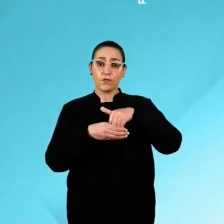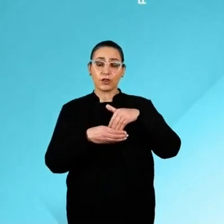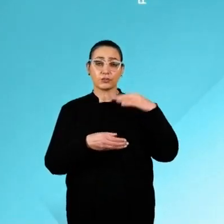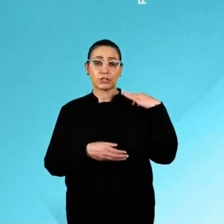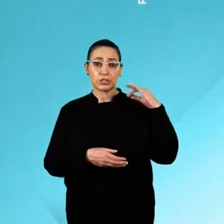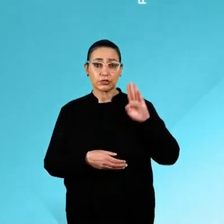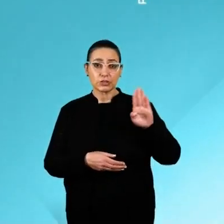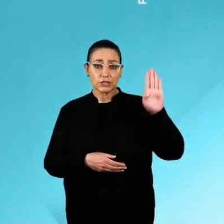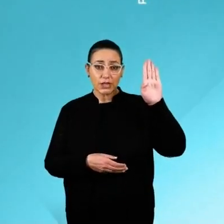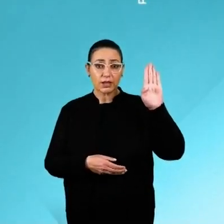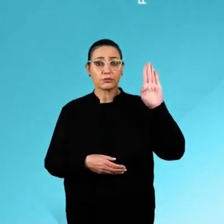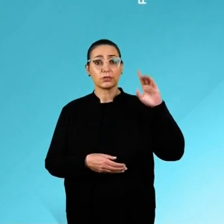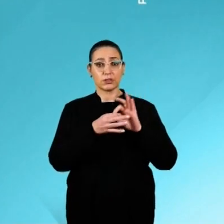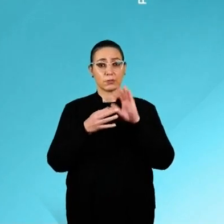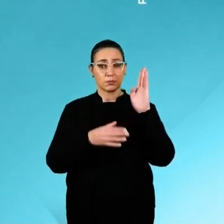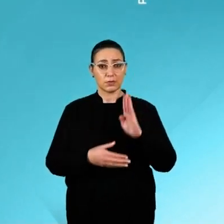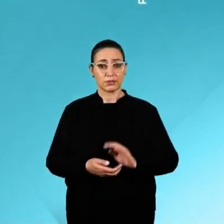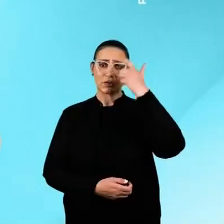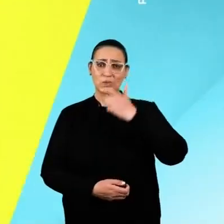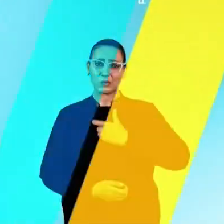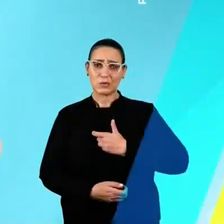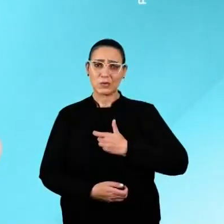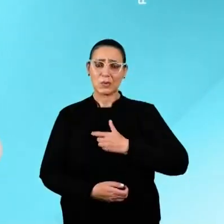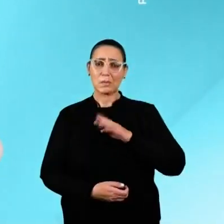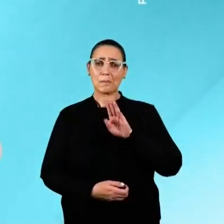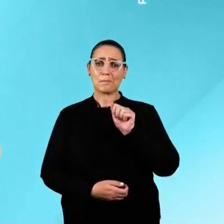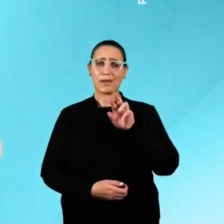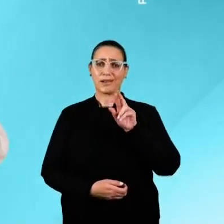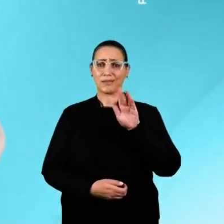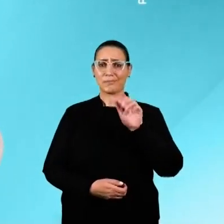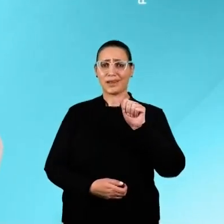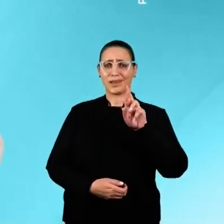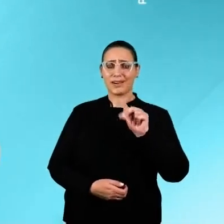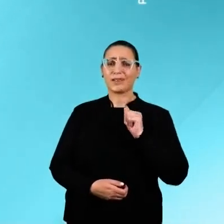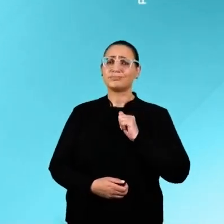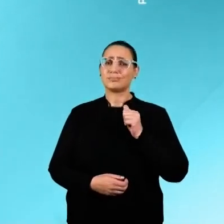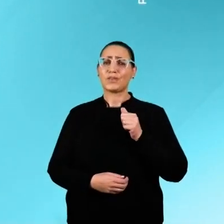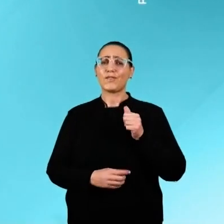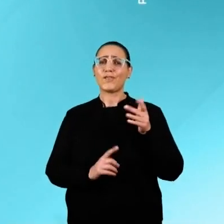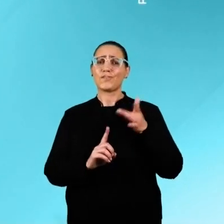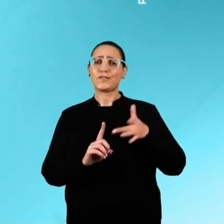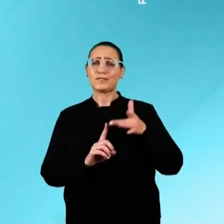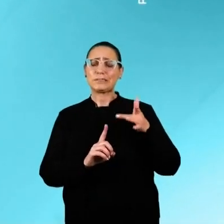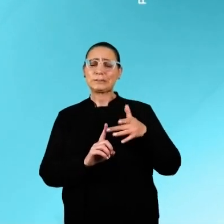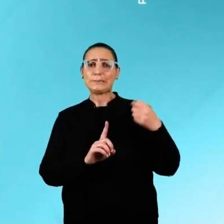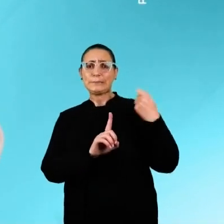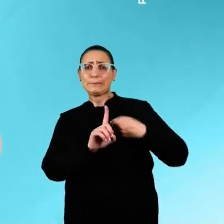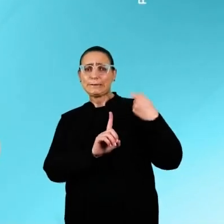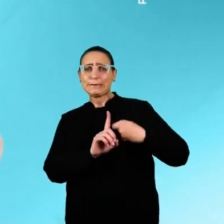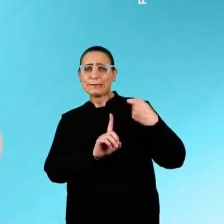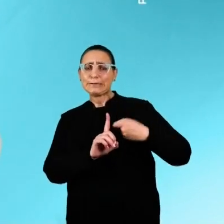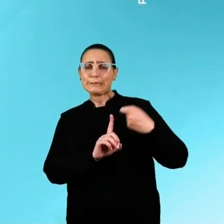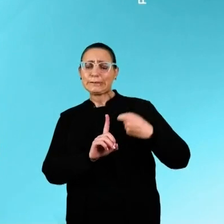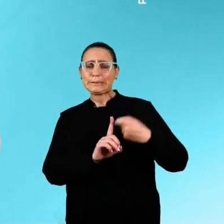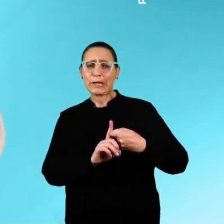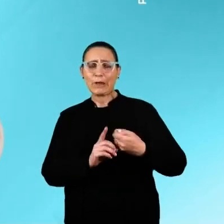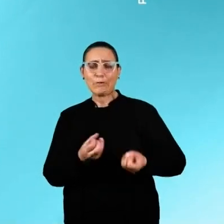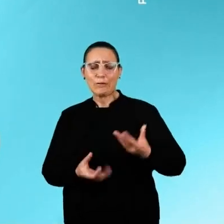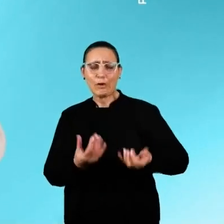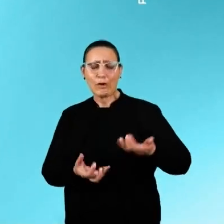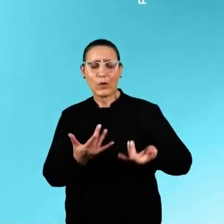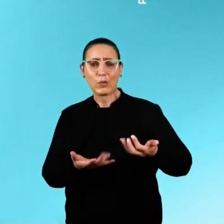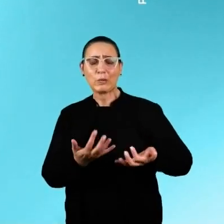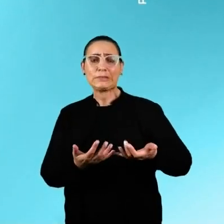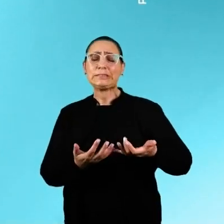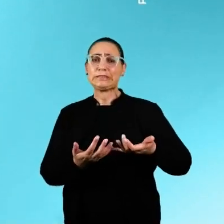Vote nos deputados do União Brasil. Sou Bárbara Pena. Em 2013 sofri uma tentativa de feminicídio. Fui espancada, queimada e